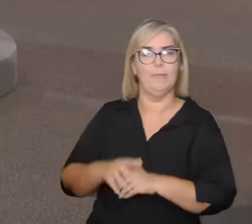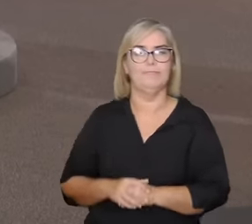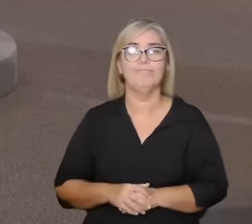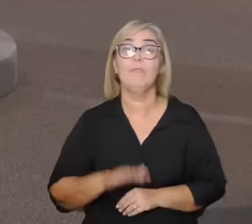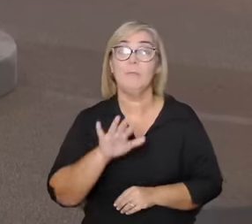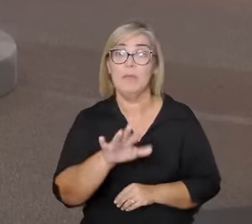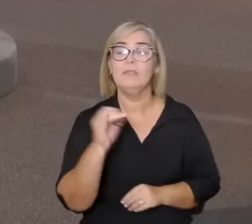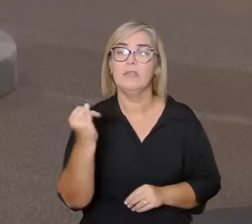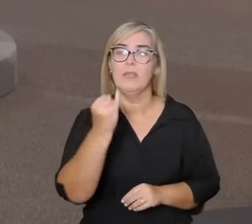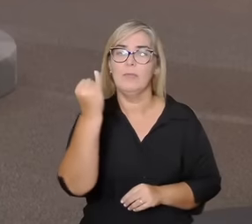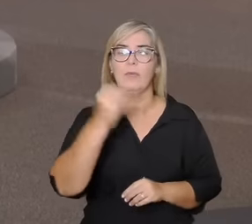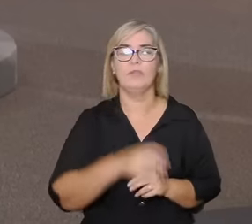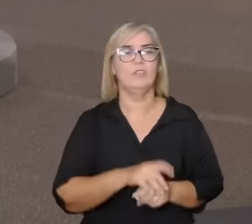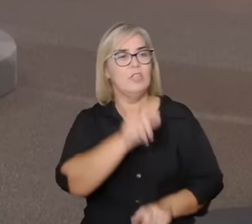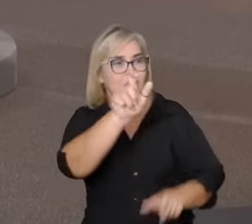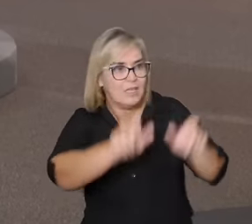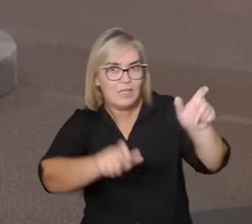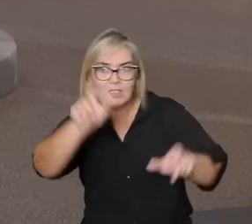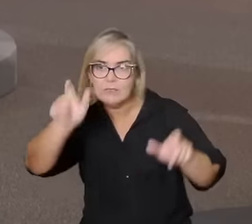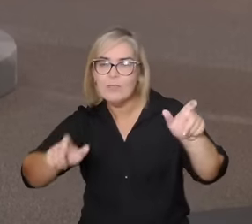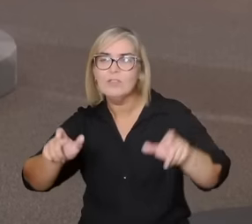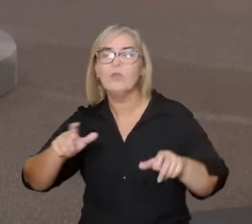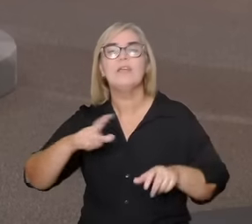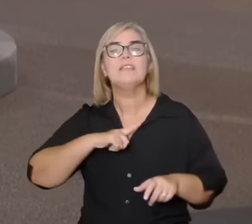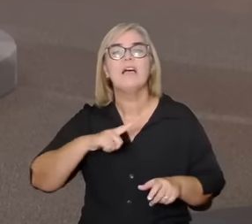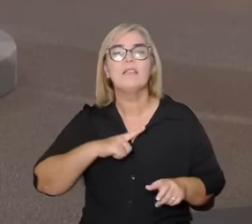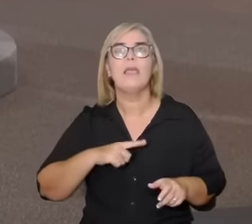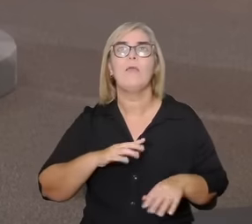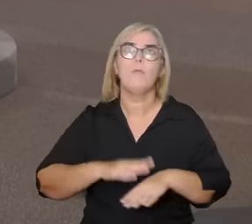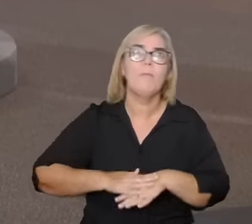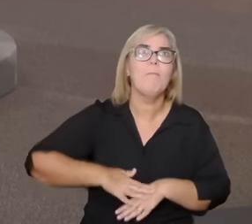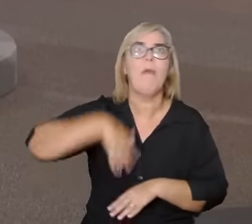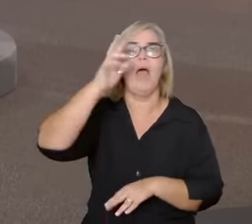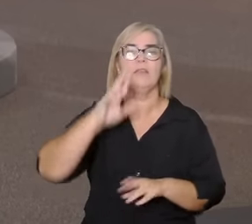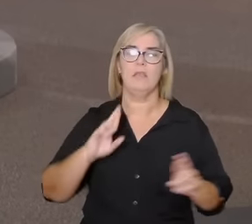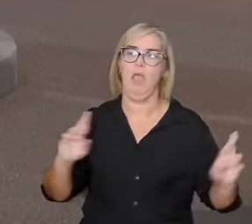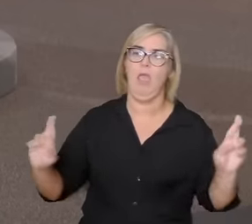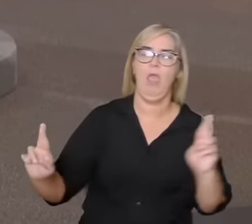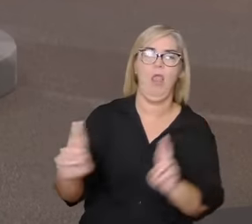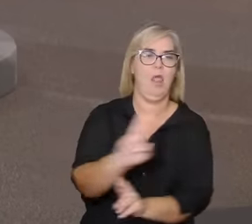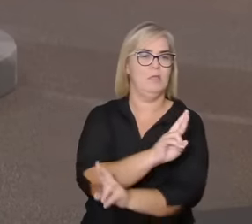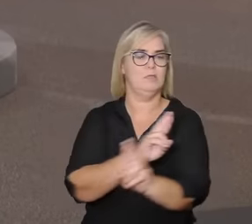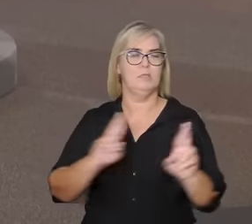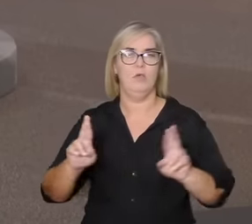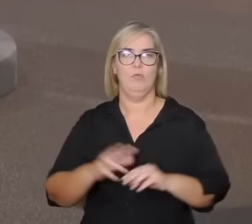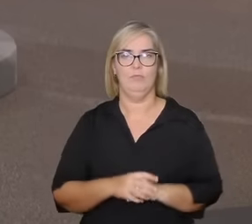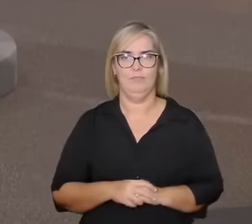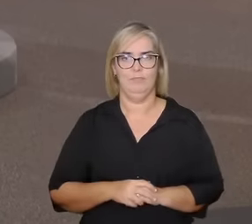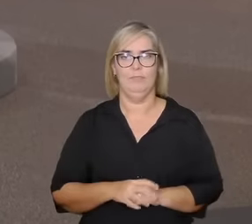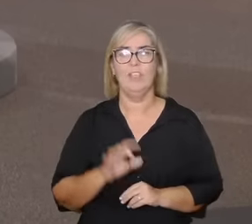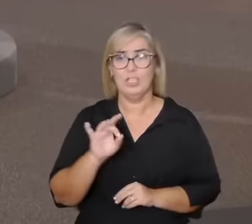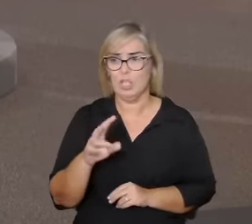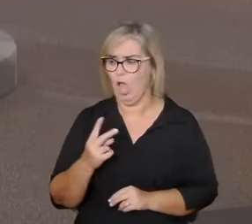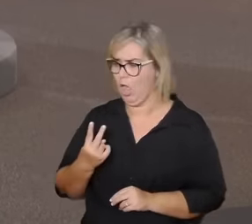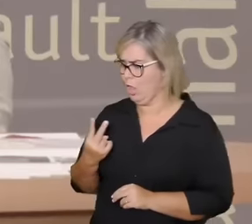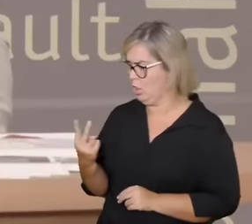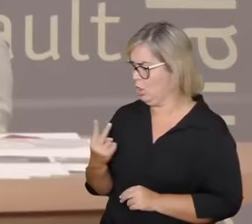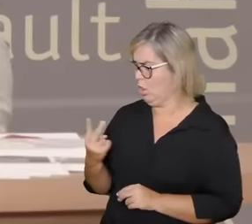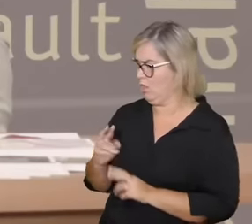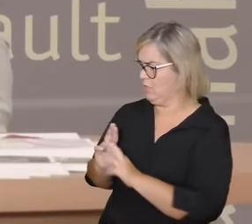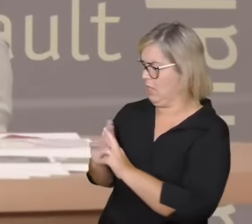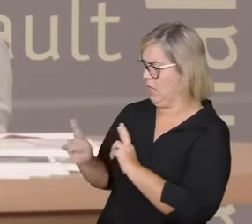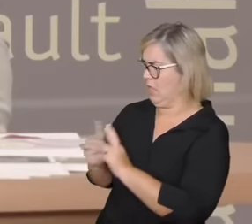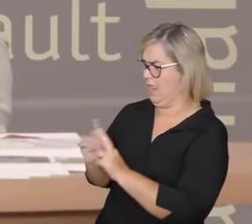tenham uma rede de relações porque a relação amorosa para somer